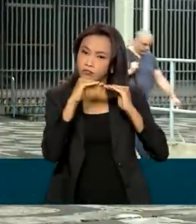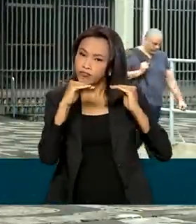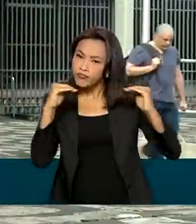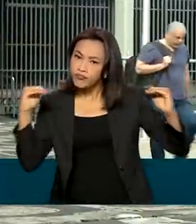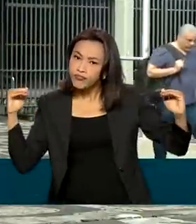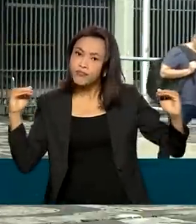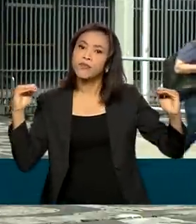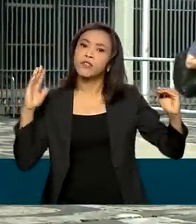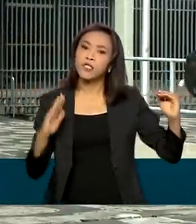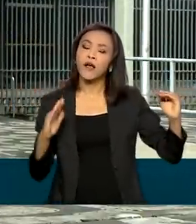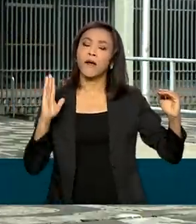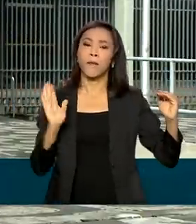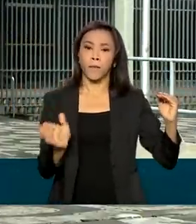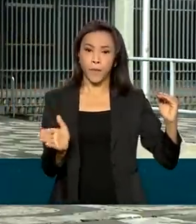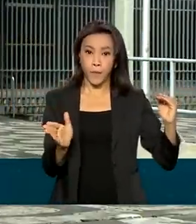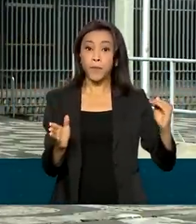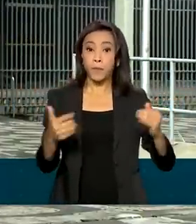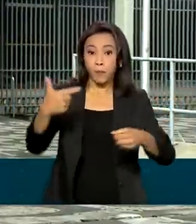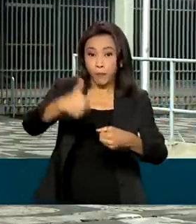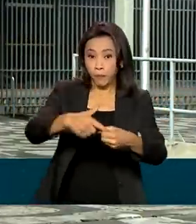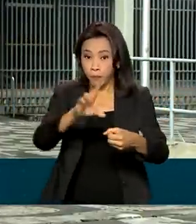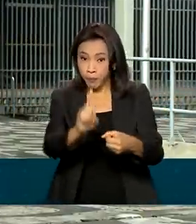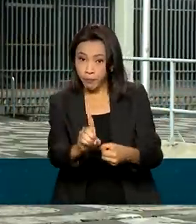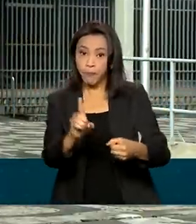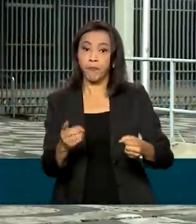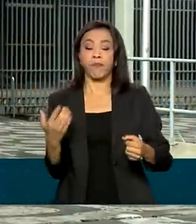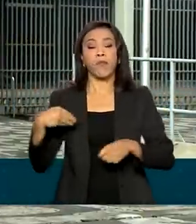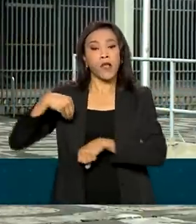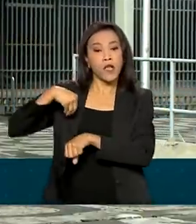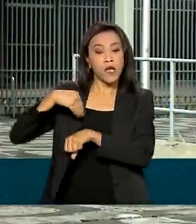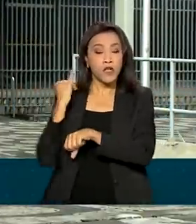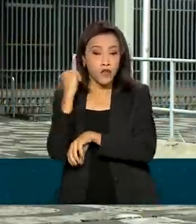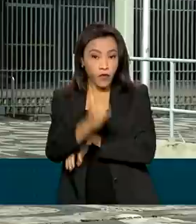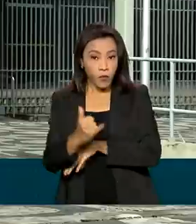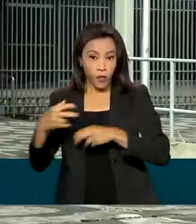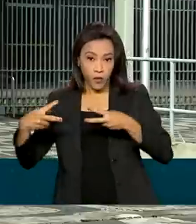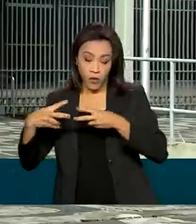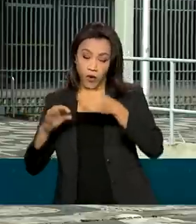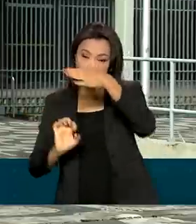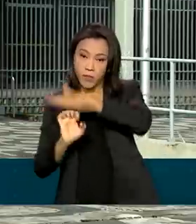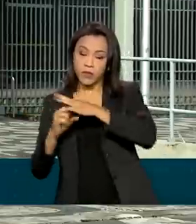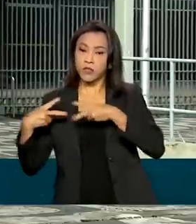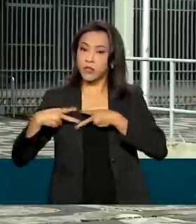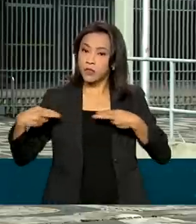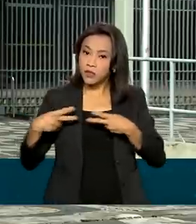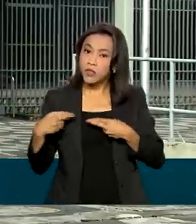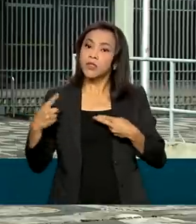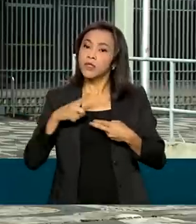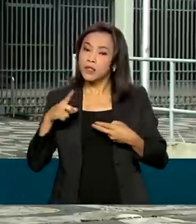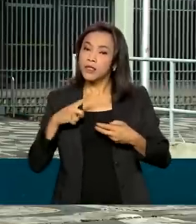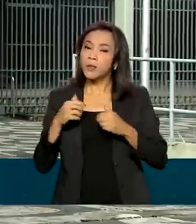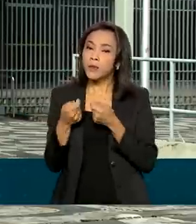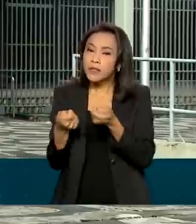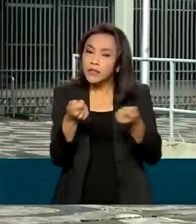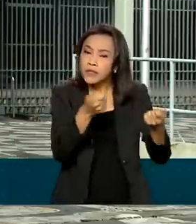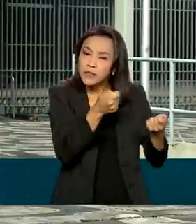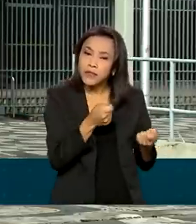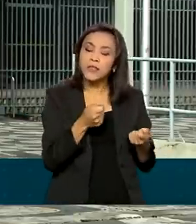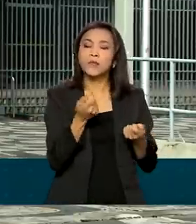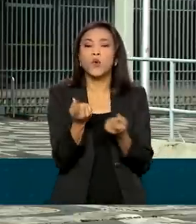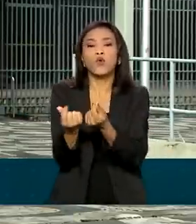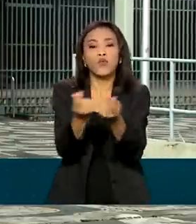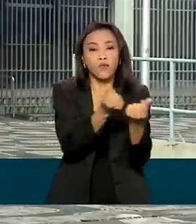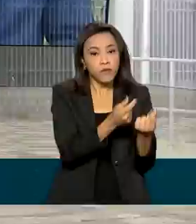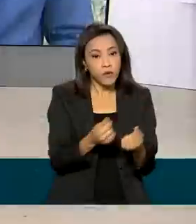inferior para o diesel. A estatal informou ainda que busca o equilíbrio de seus preços com o mercado global. Volto com você,